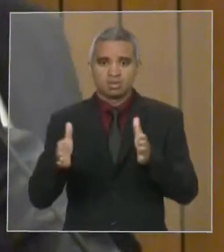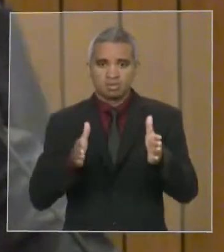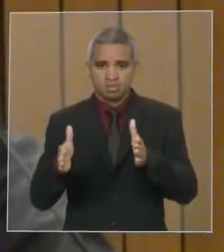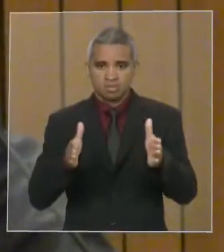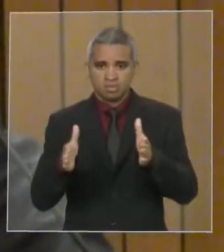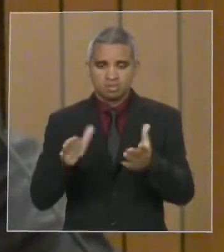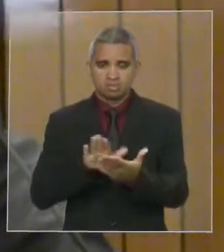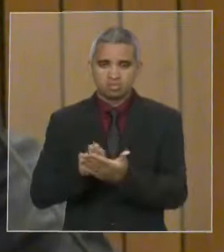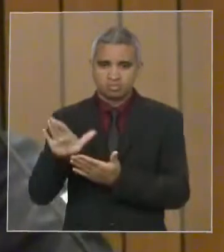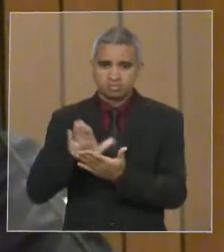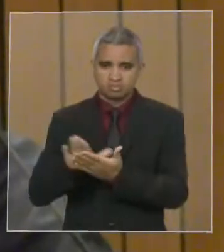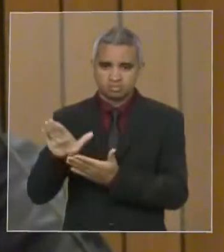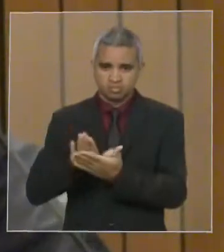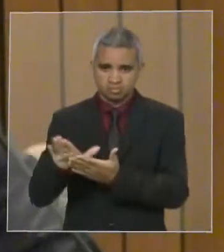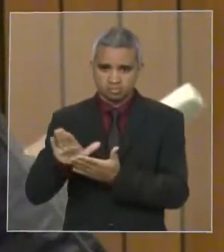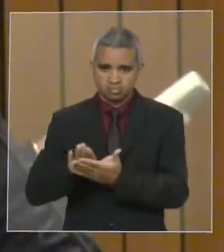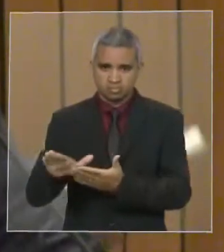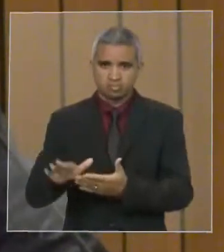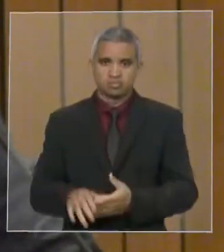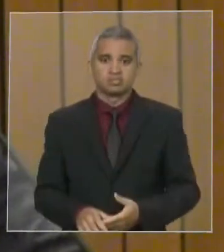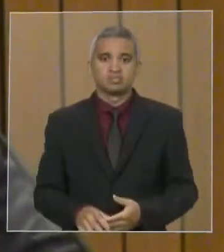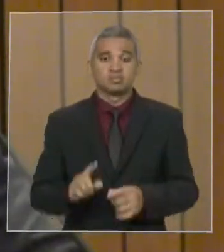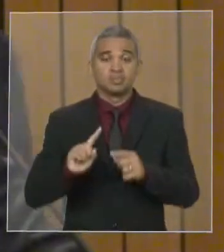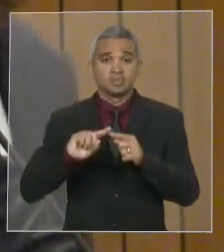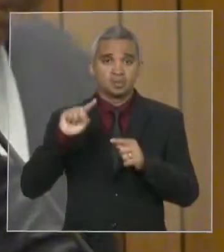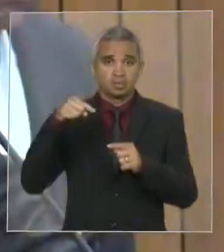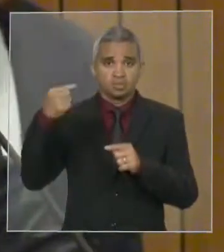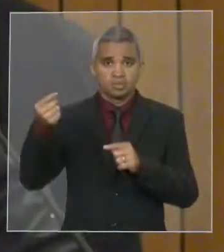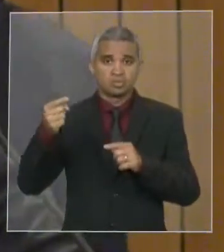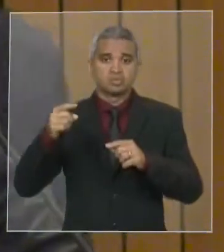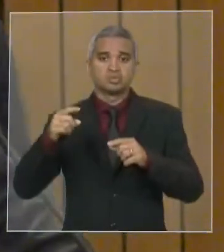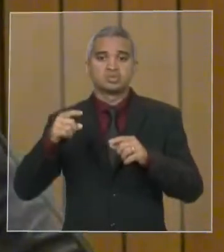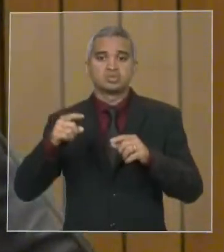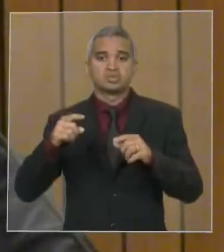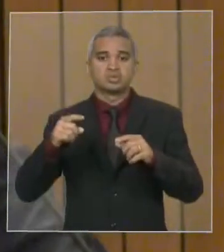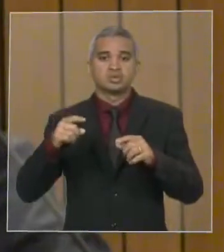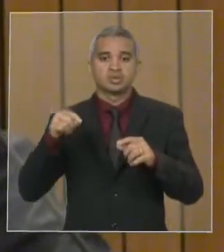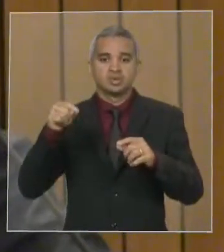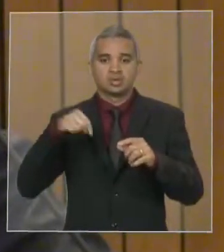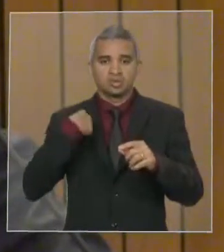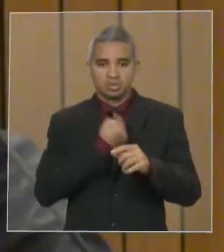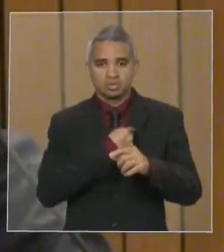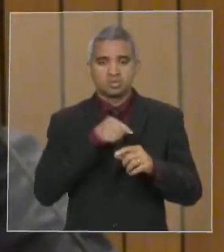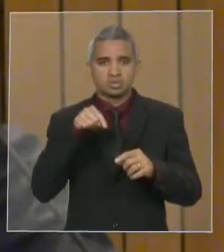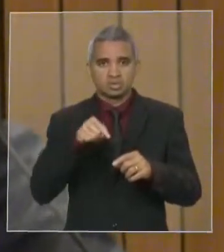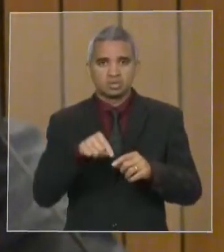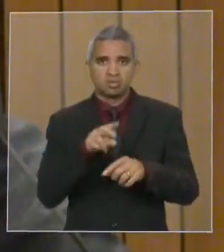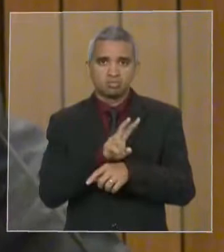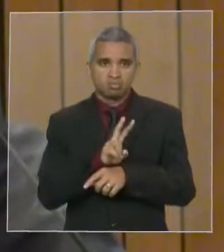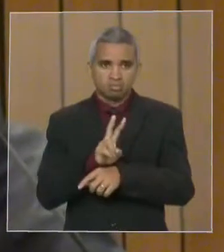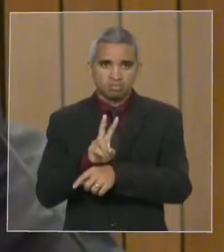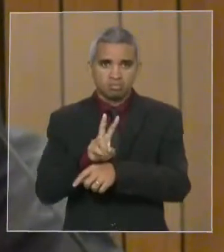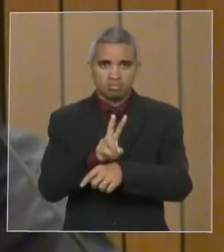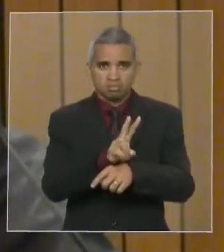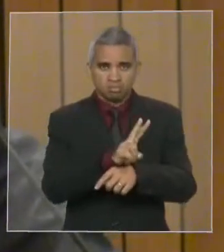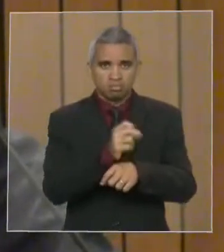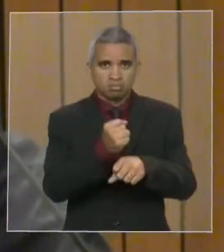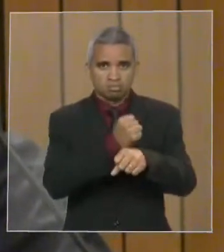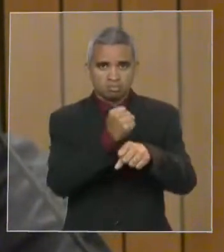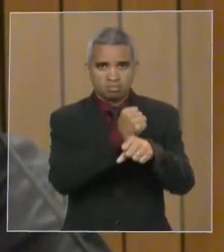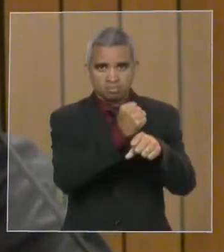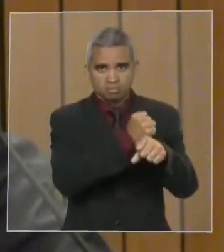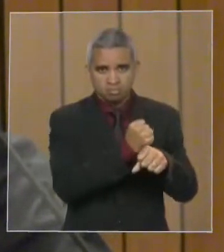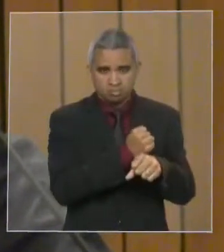em seguida, a comunicação para esta casa, para que a gente possa acompanhar a execução desta importante obra, em seguida,